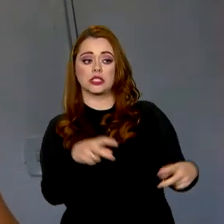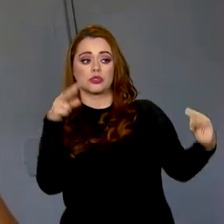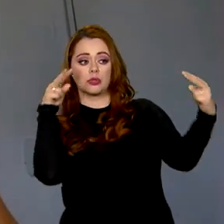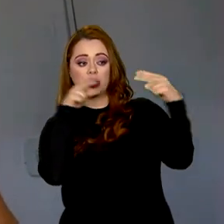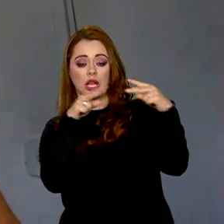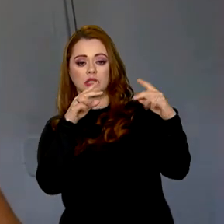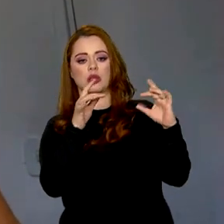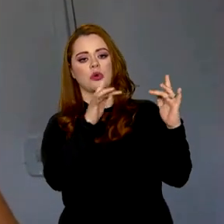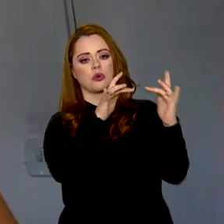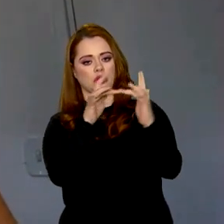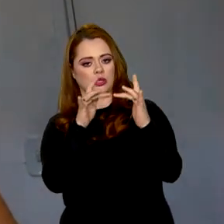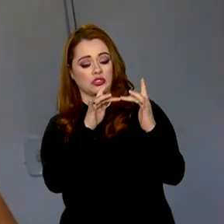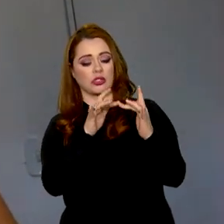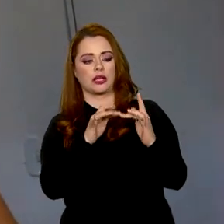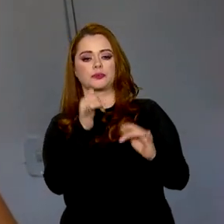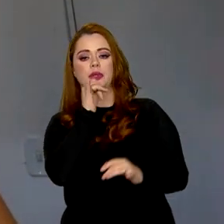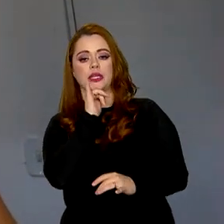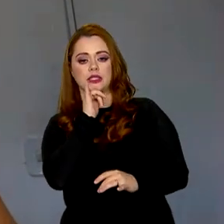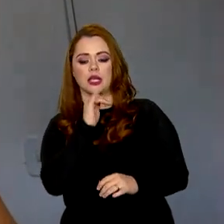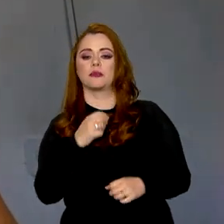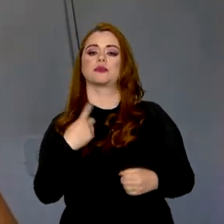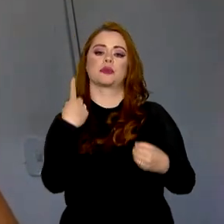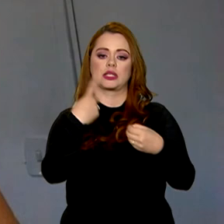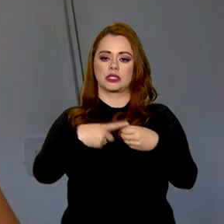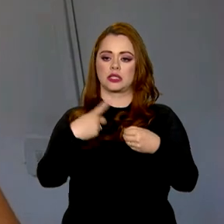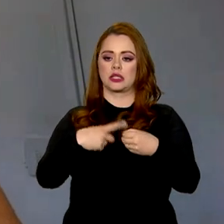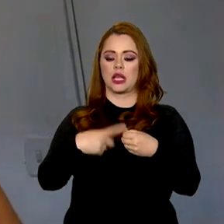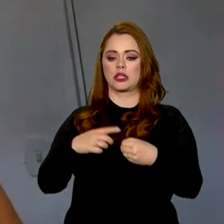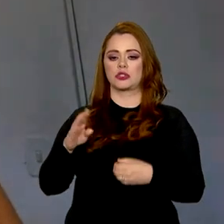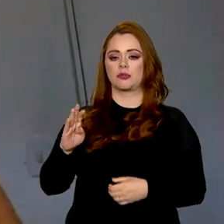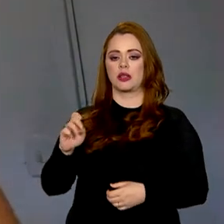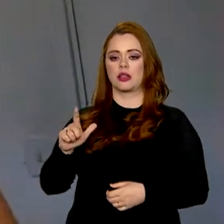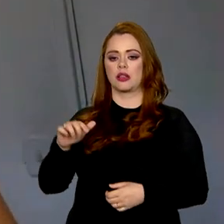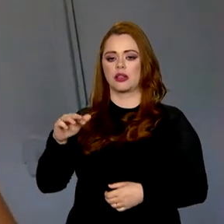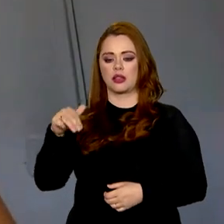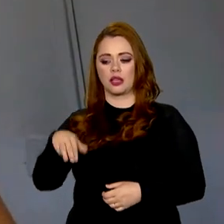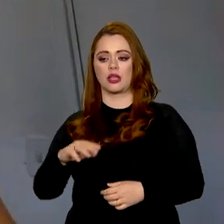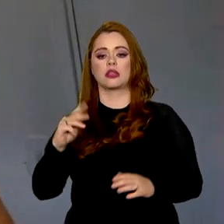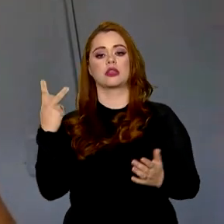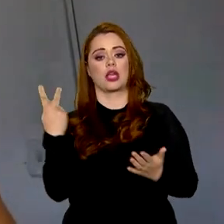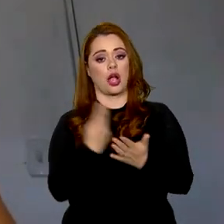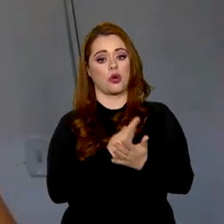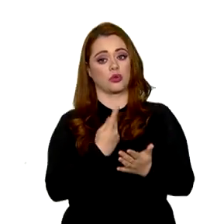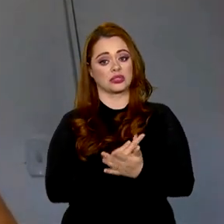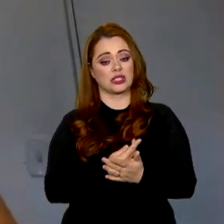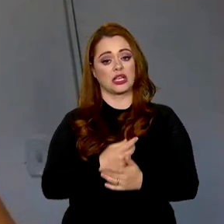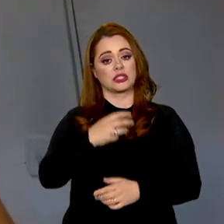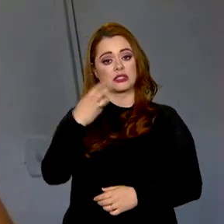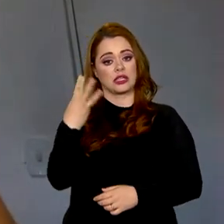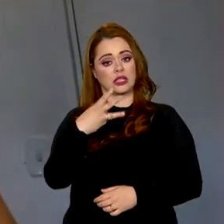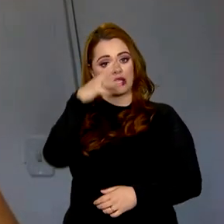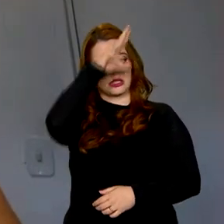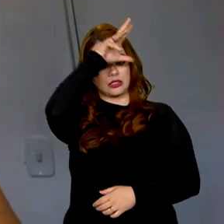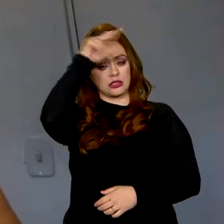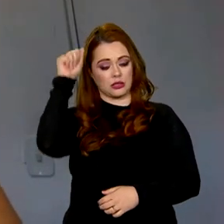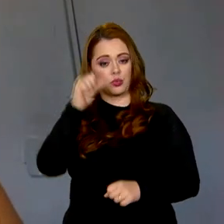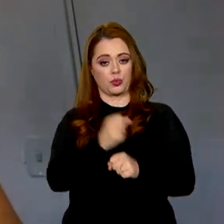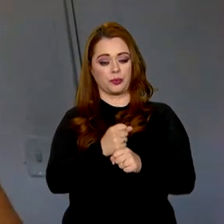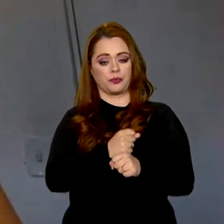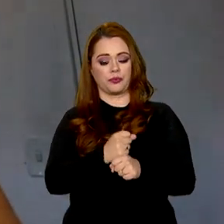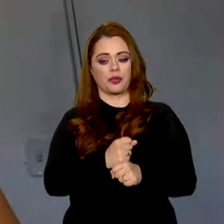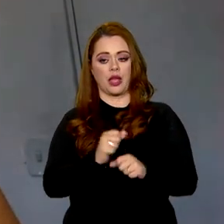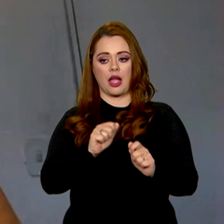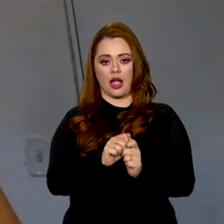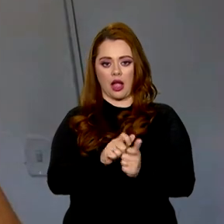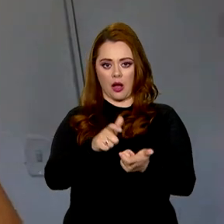conectividade, por exemplo, com a cidade de Belém, por conta da COP que vai acontecer daqui a 3 anos, aumentar a frequência de voos ou